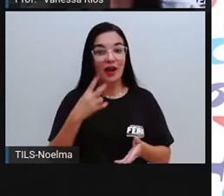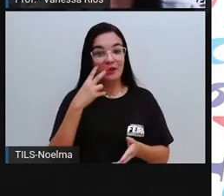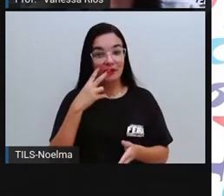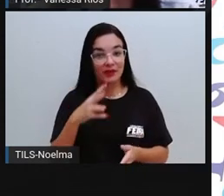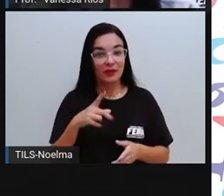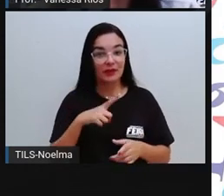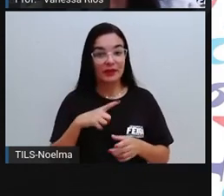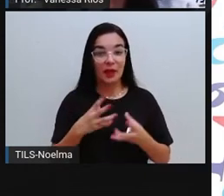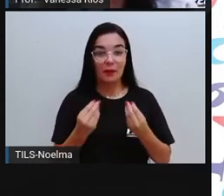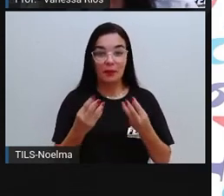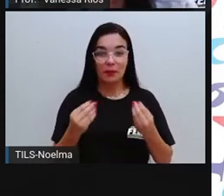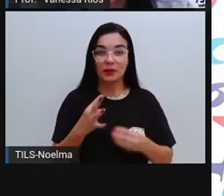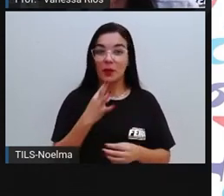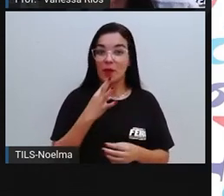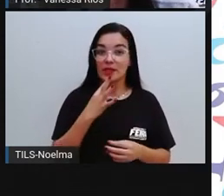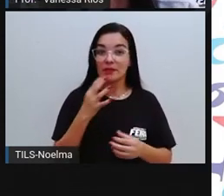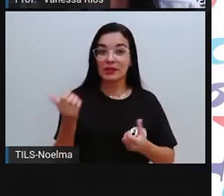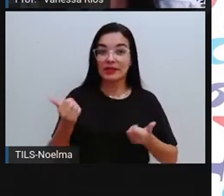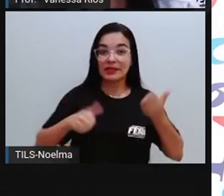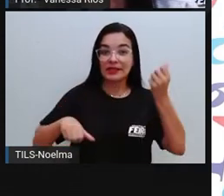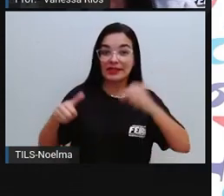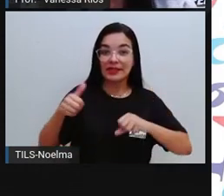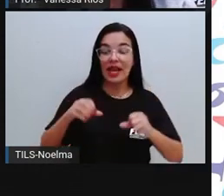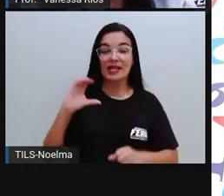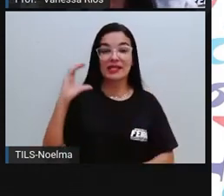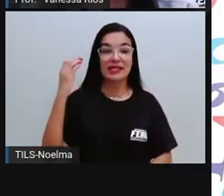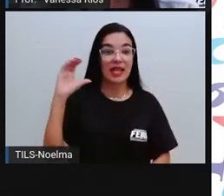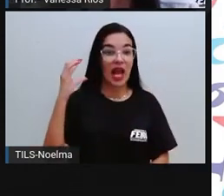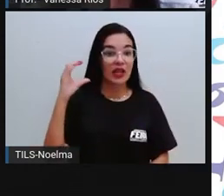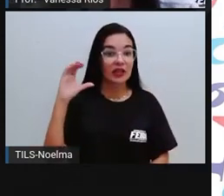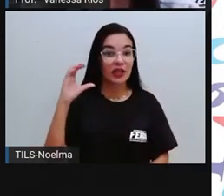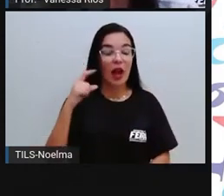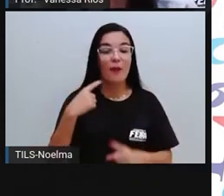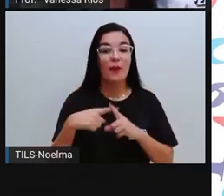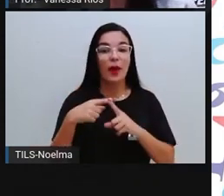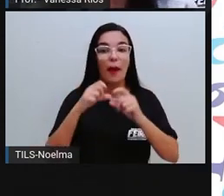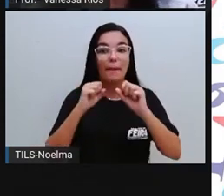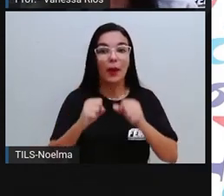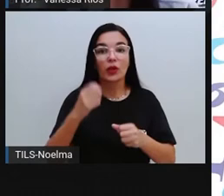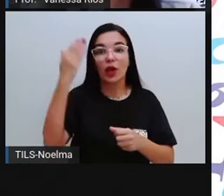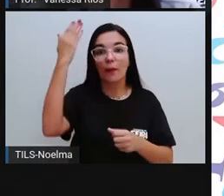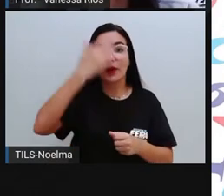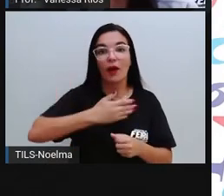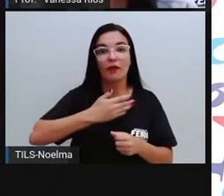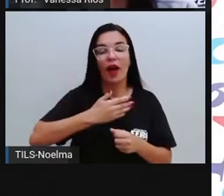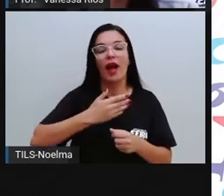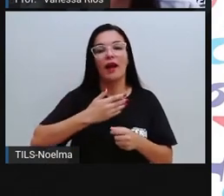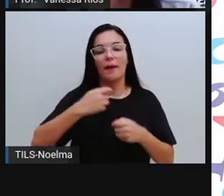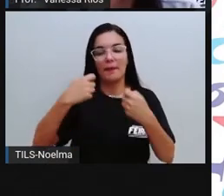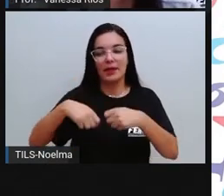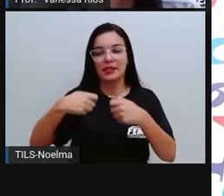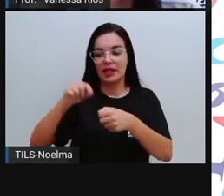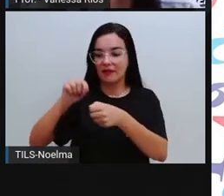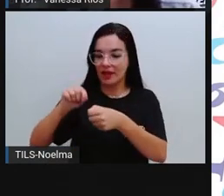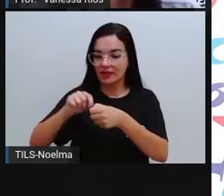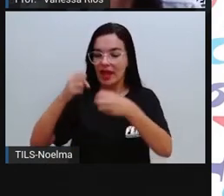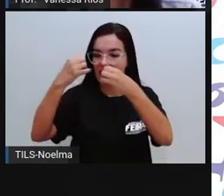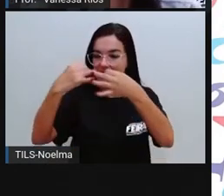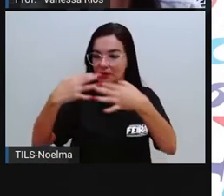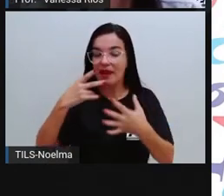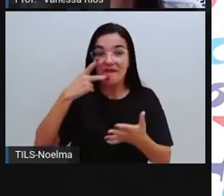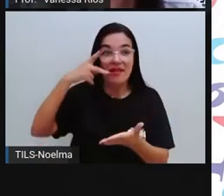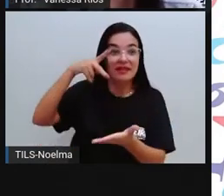do conhecimento científico, para aquilo que se pode provar, para aquilo que se fala e se explica com certeza.